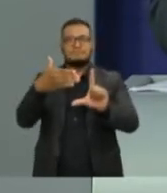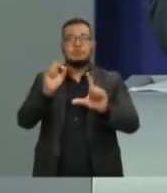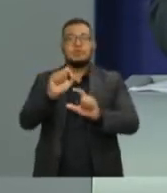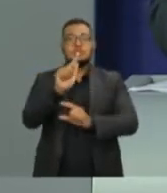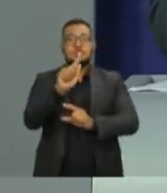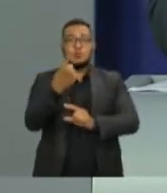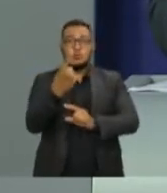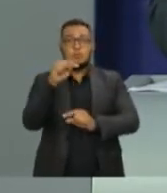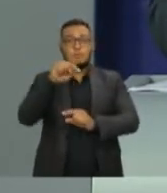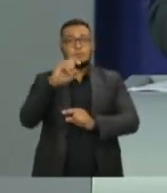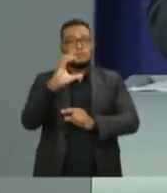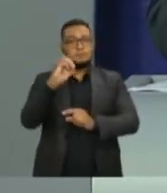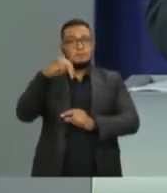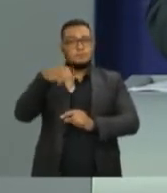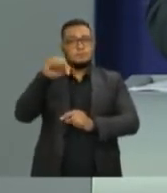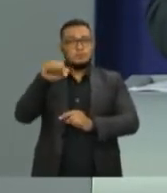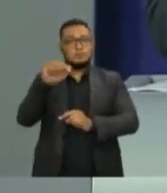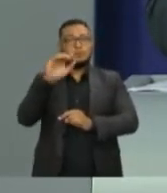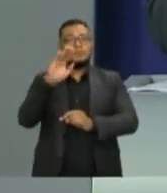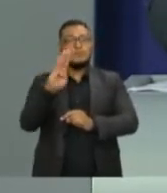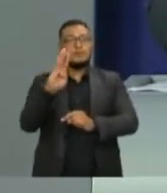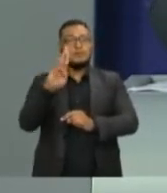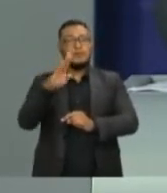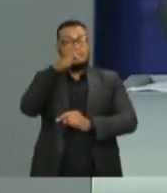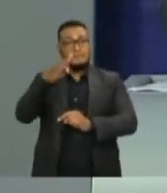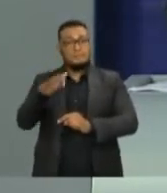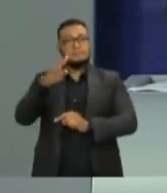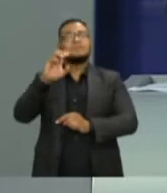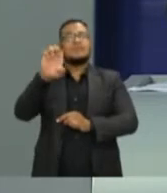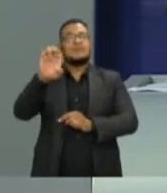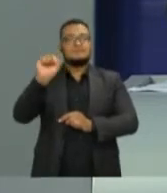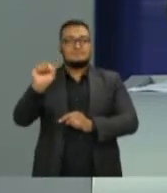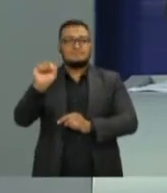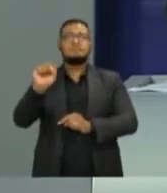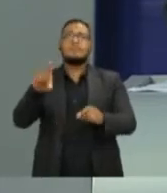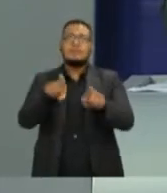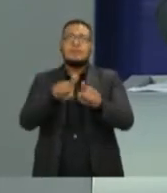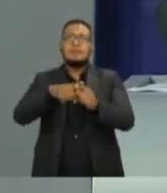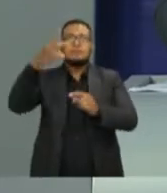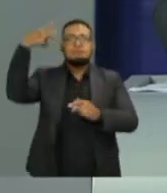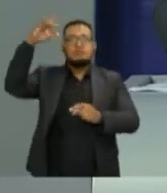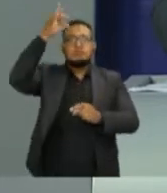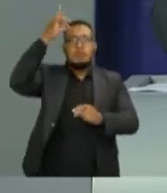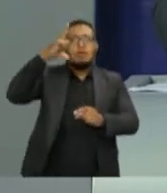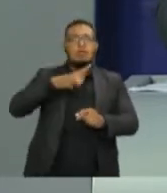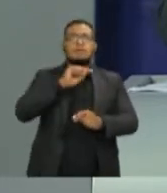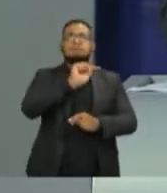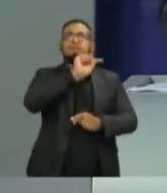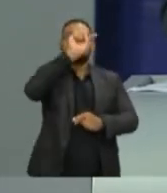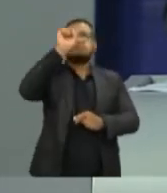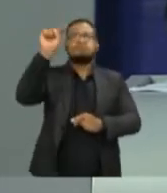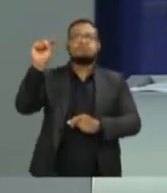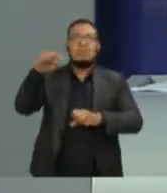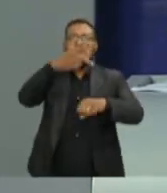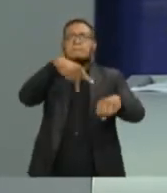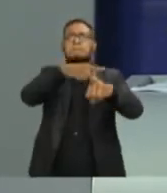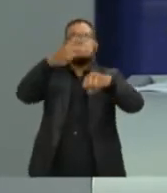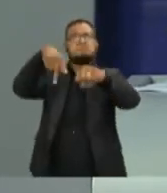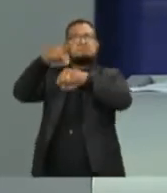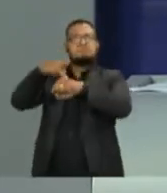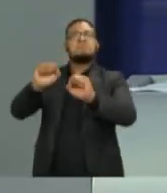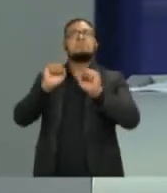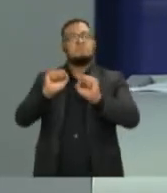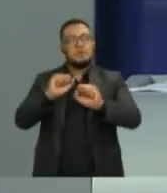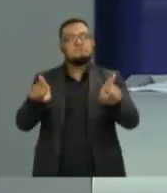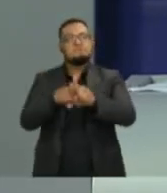.com.br barra ES. Capixabas que moram fora do estado ou estão em outro país podem acompanhar o debate ao